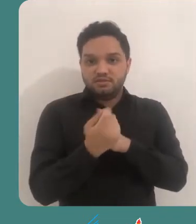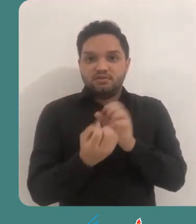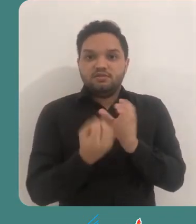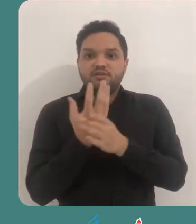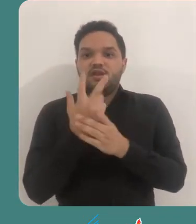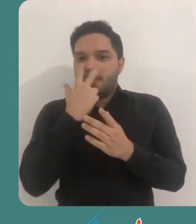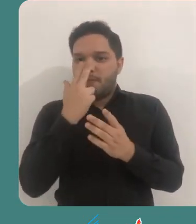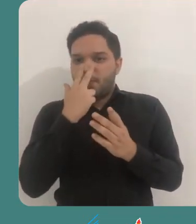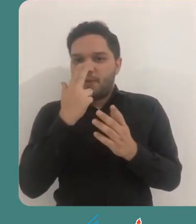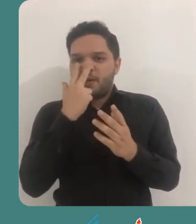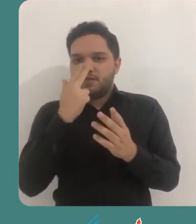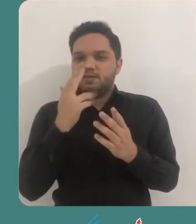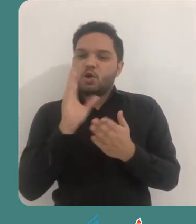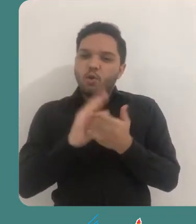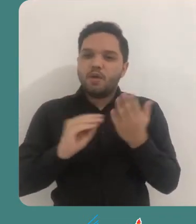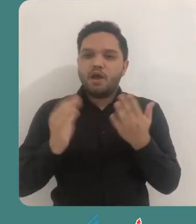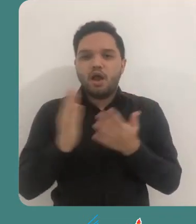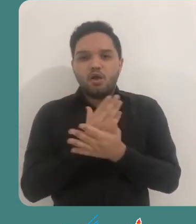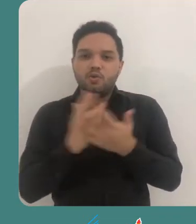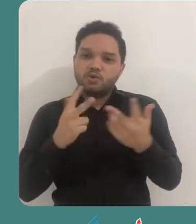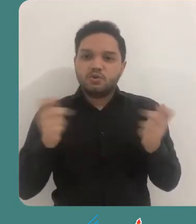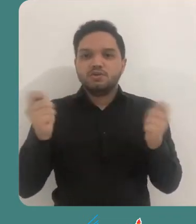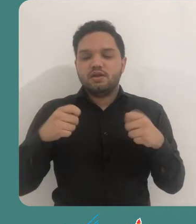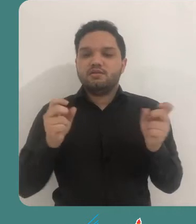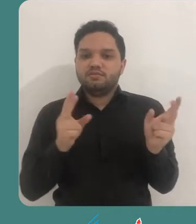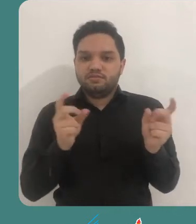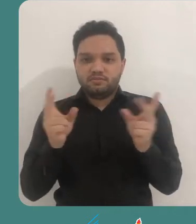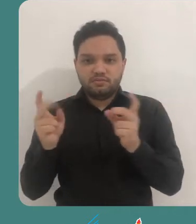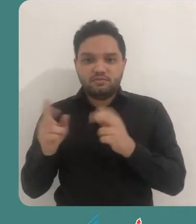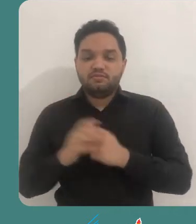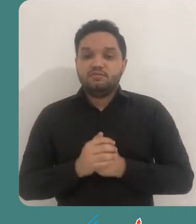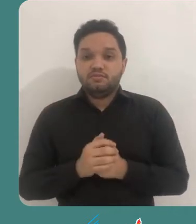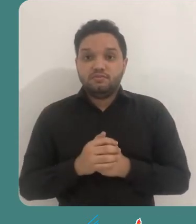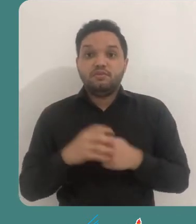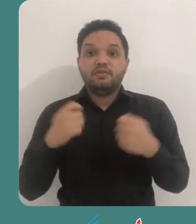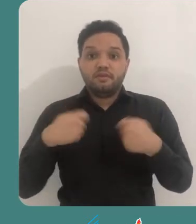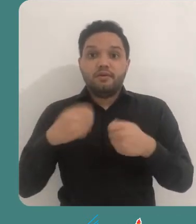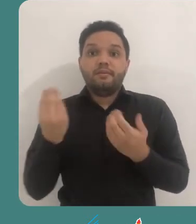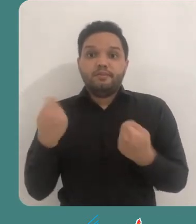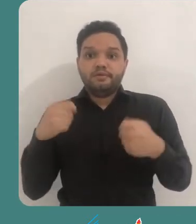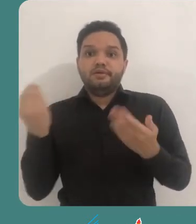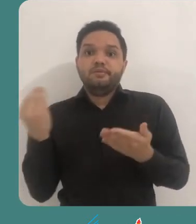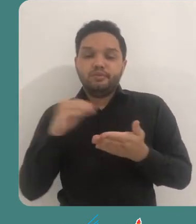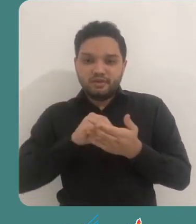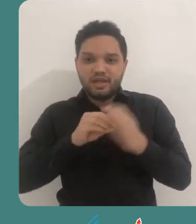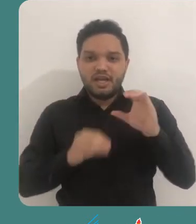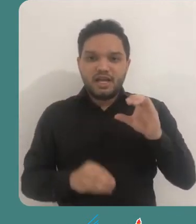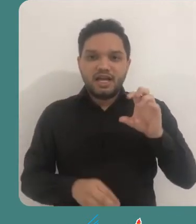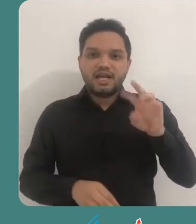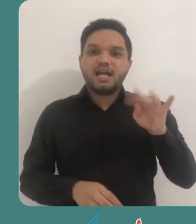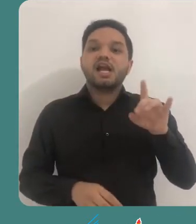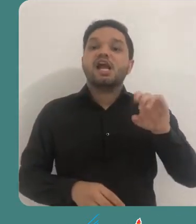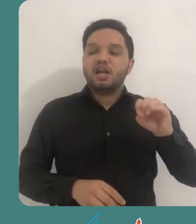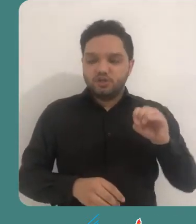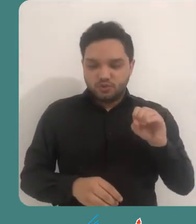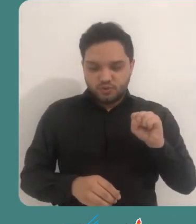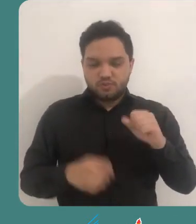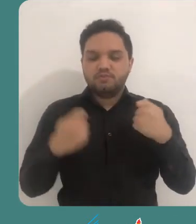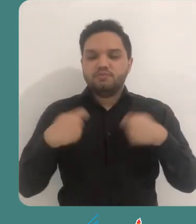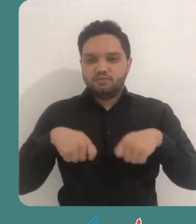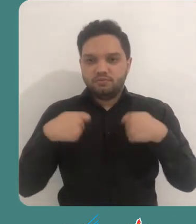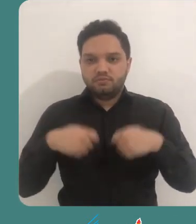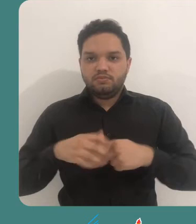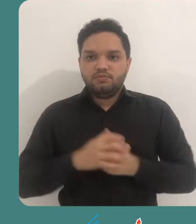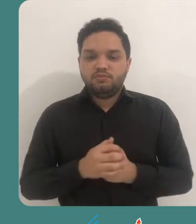100, adaptem e criem a partir do seu trabalho, mesmo para fins comerciais, desde que lhe atribuam o devido crédito, e que